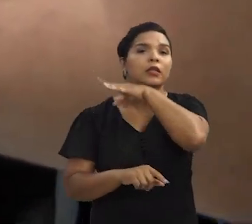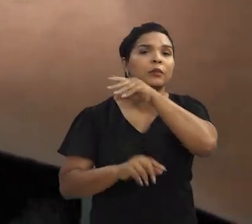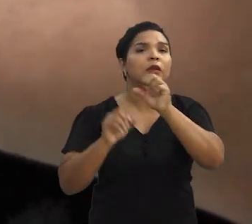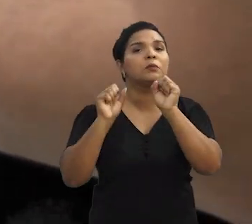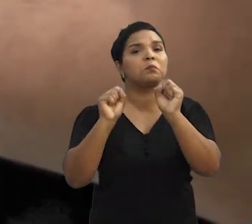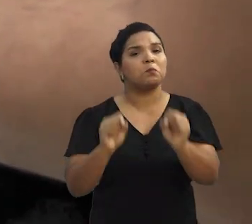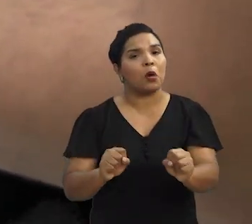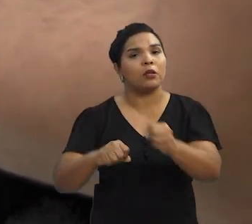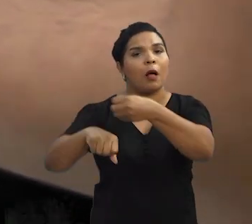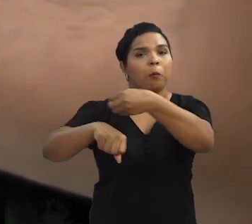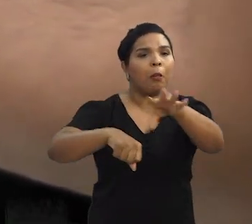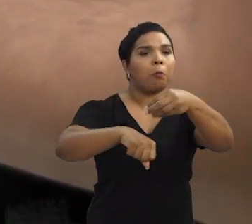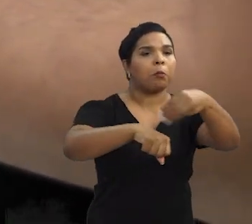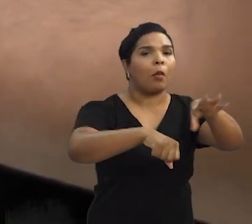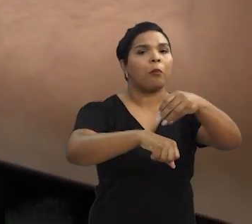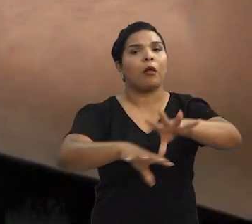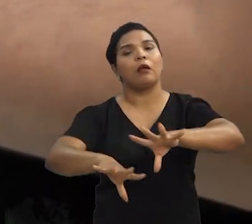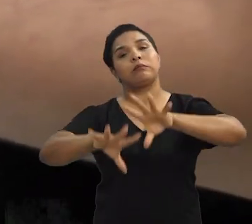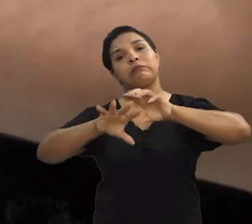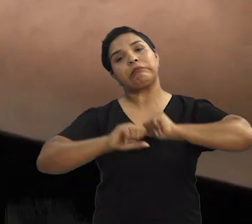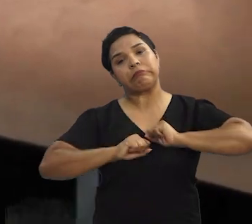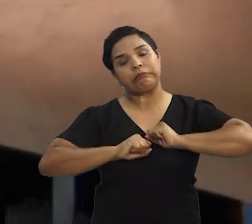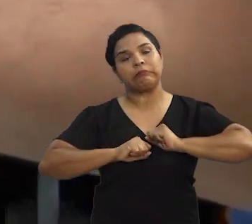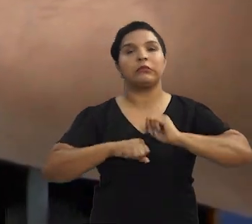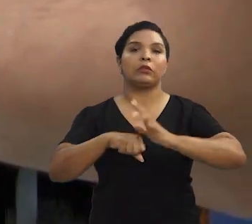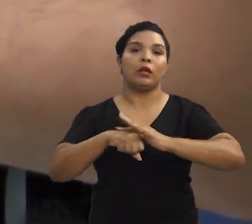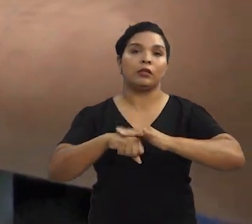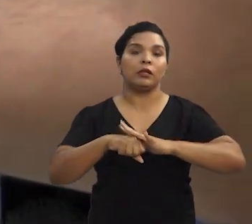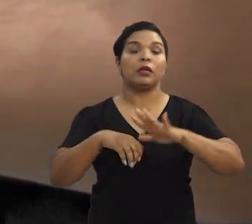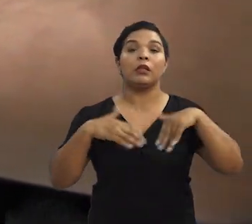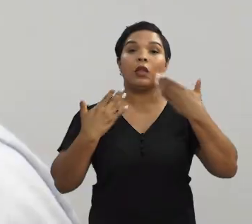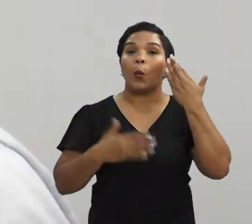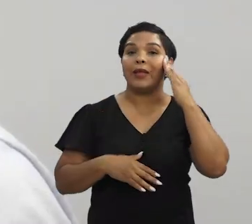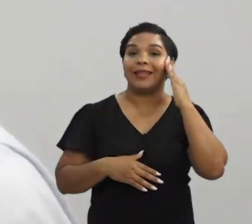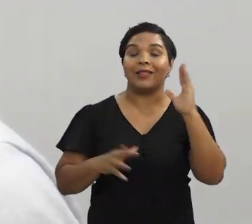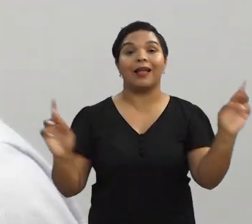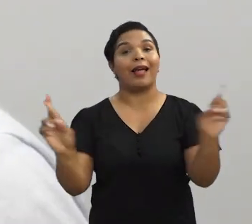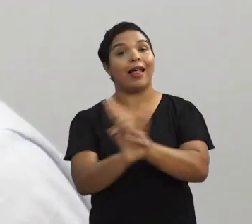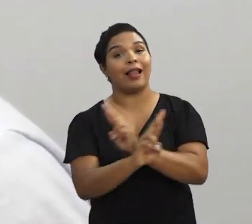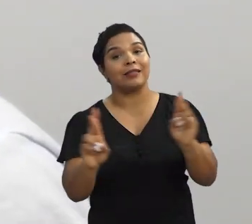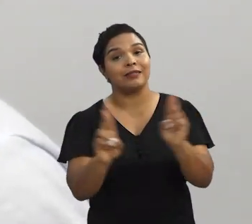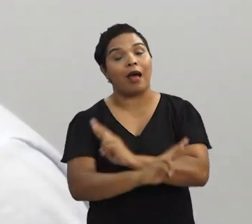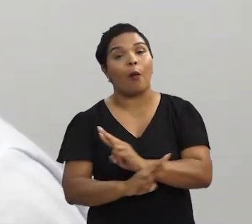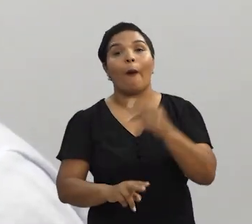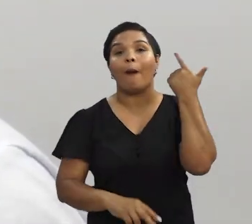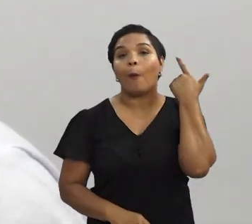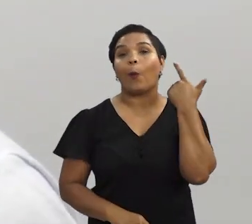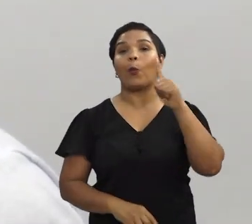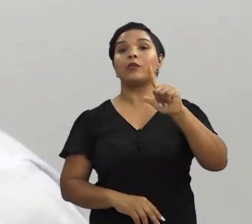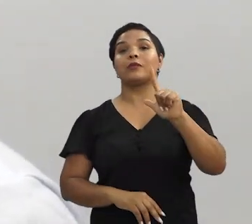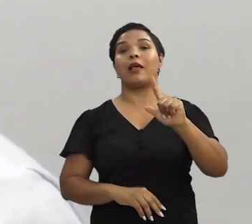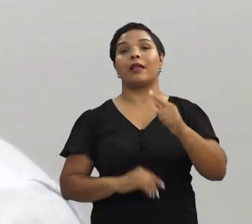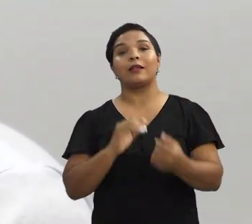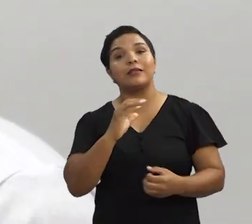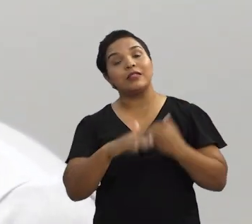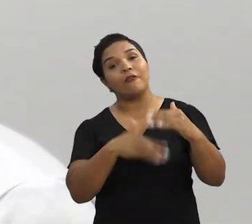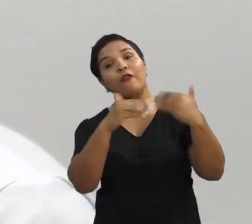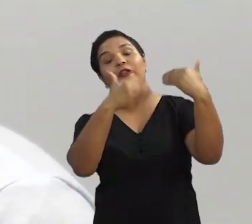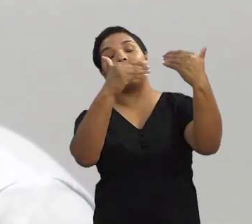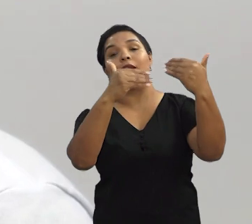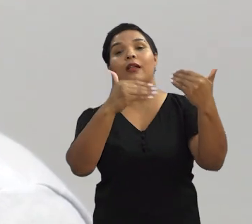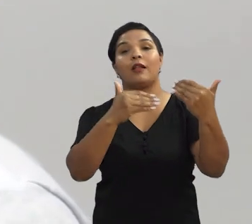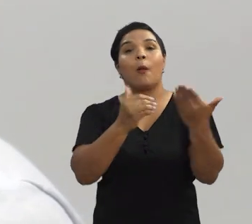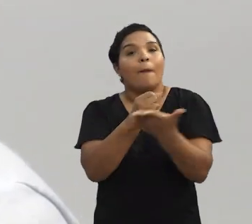disse, esses animais podem ser pessoas de doença, podem ser reservatórios. Então a gente entendendo essa relação, a gente consegue construir